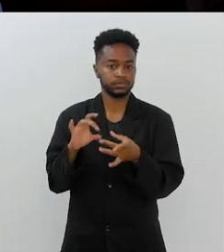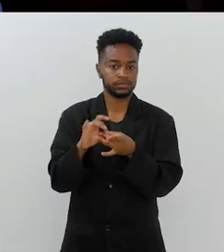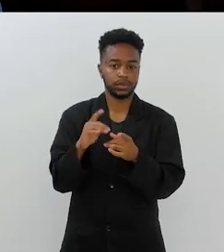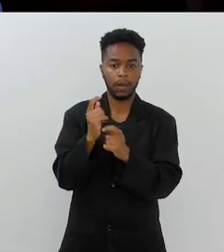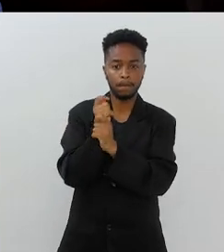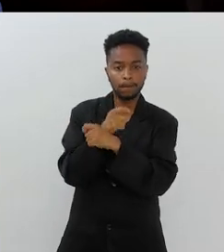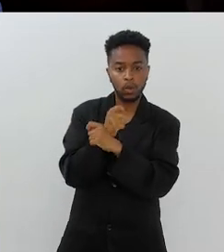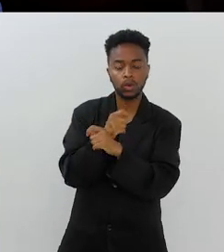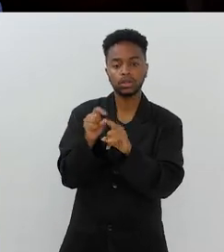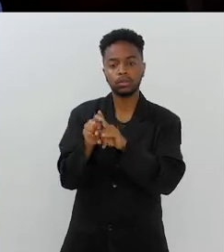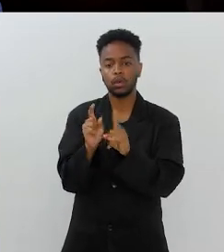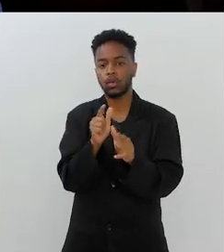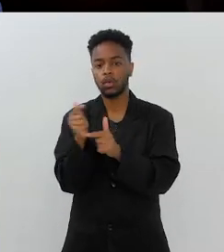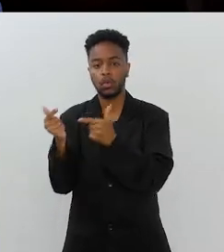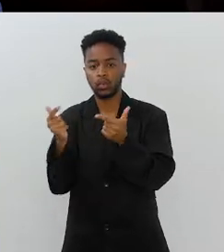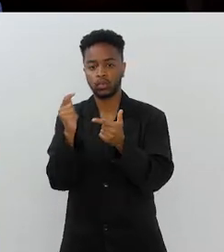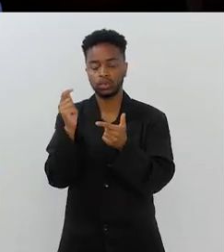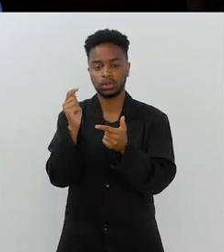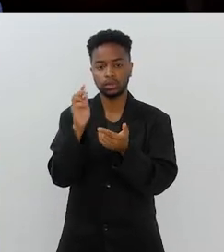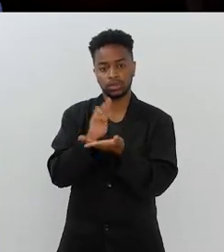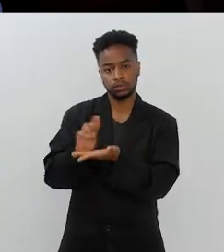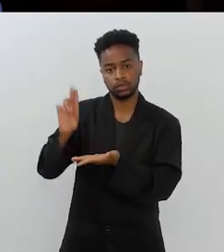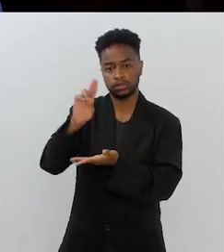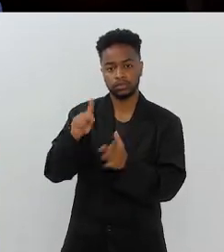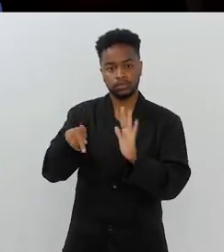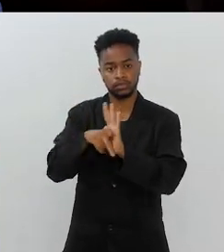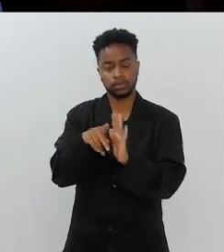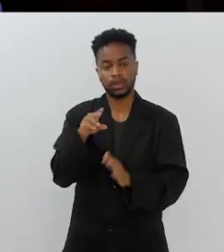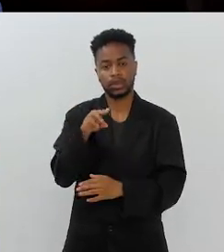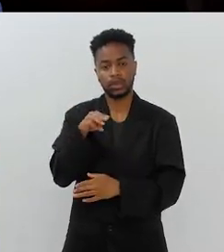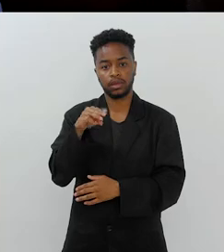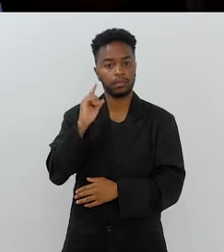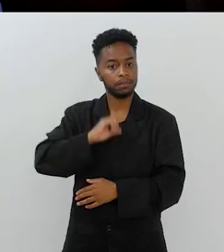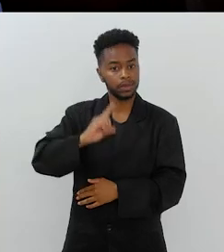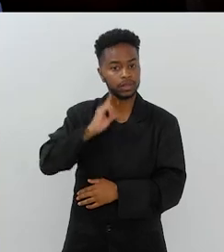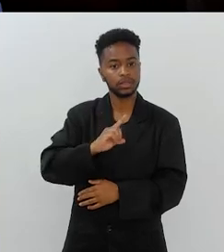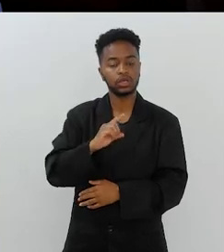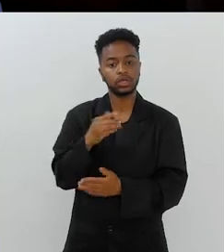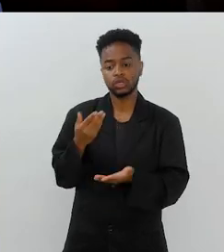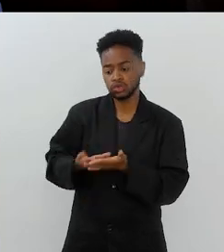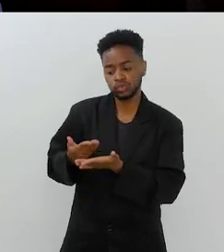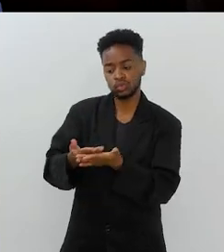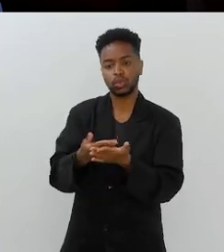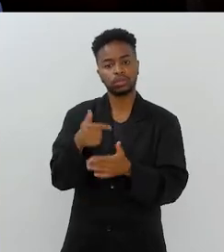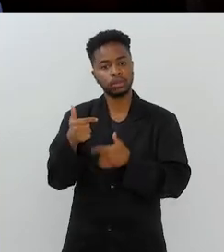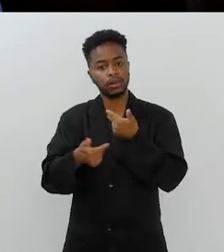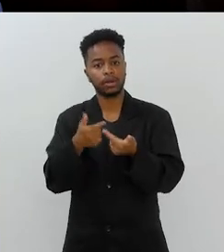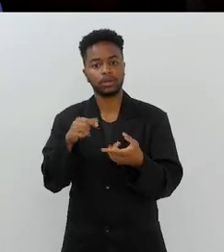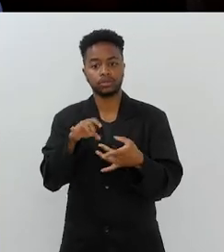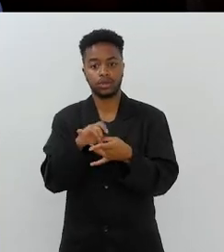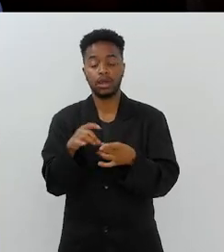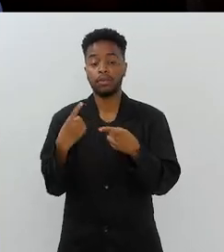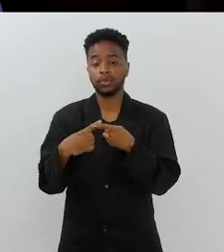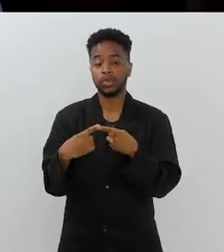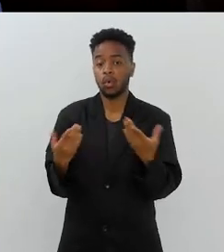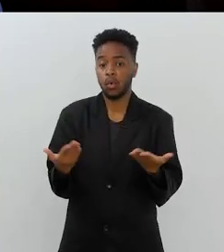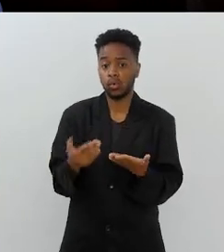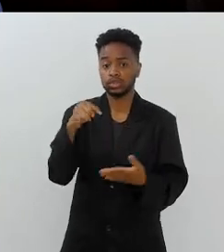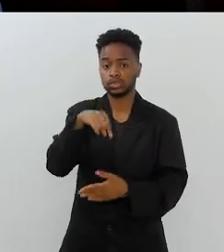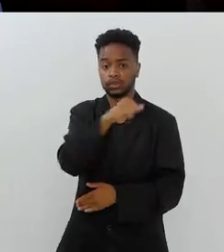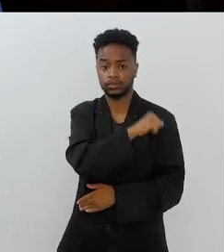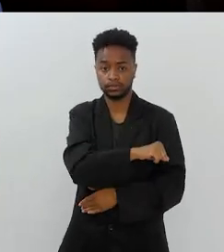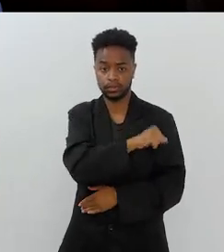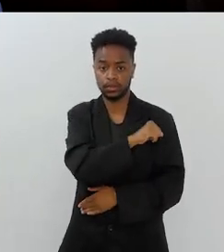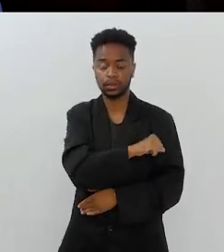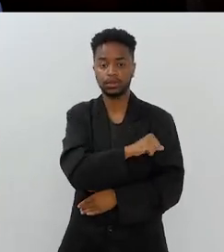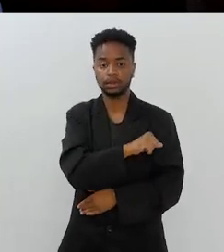que a PUC ou as outras universidades em Minas se desbruçam para trabalhar isso. Hoje, gente tem